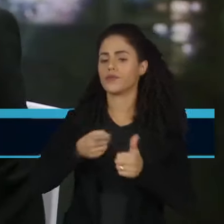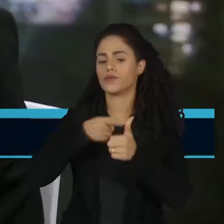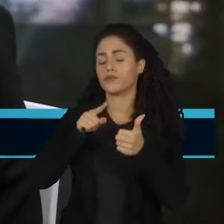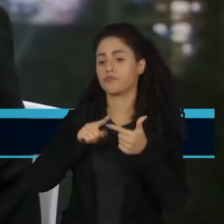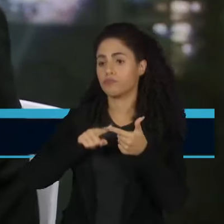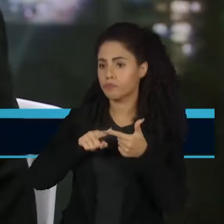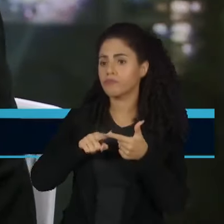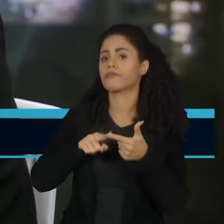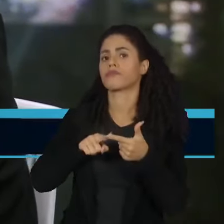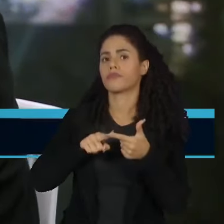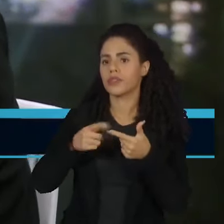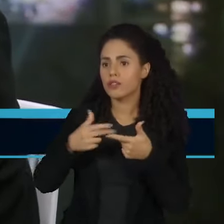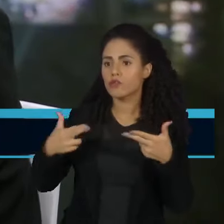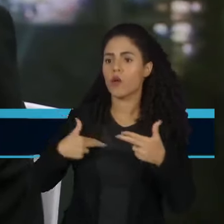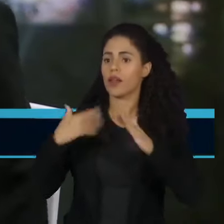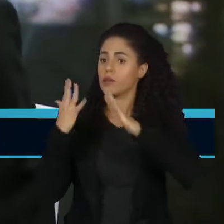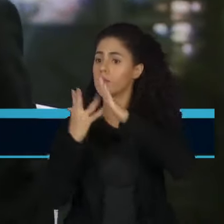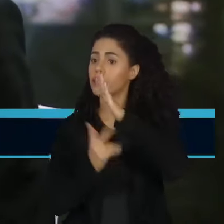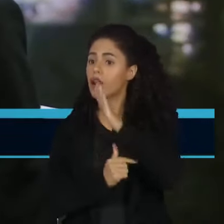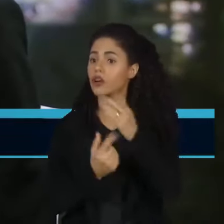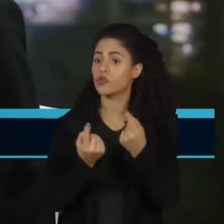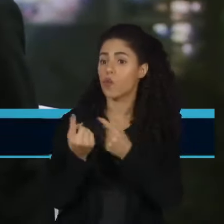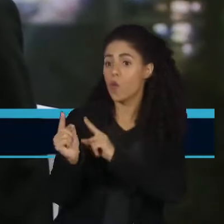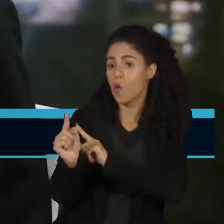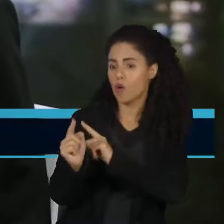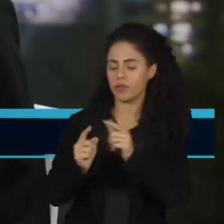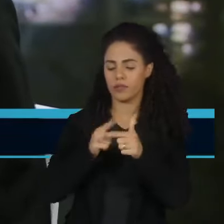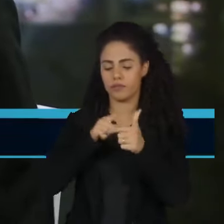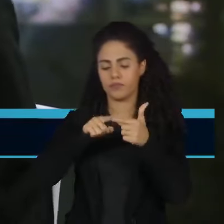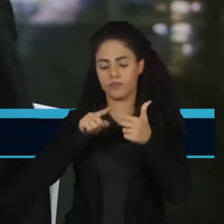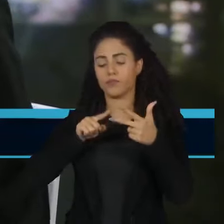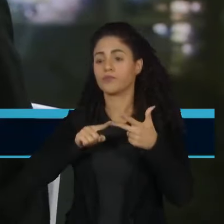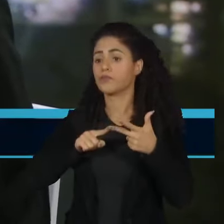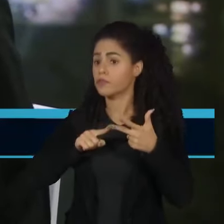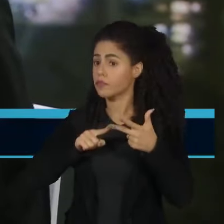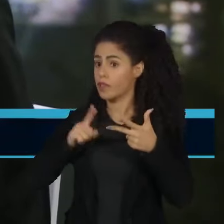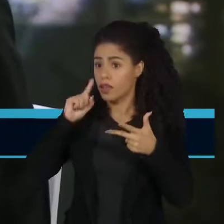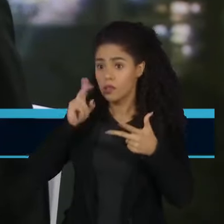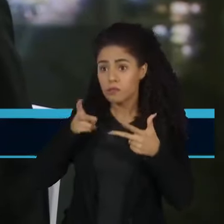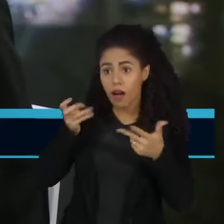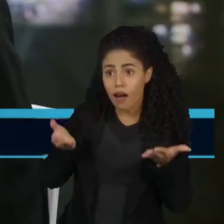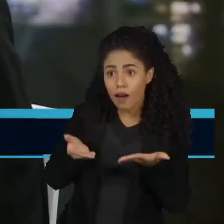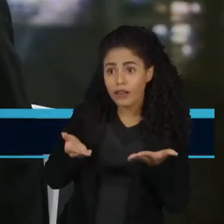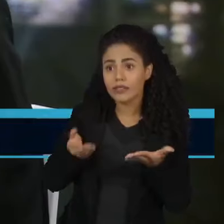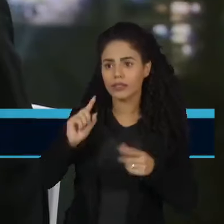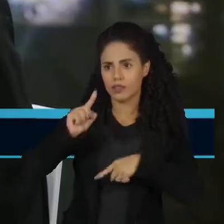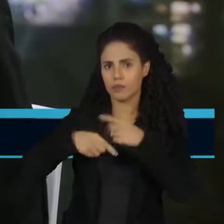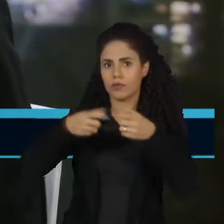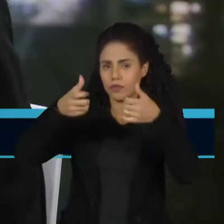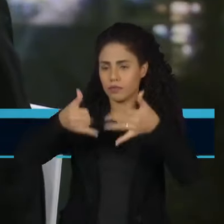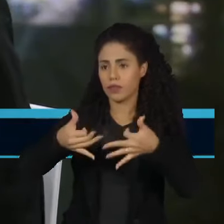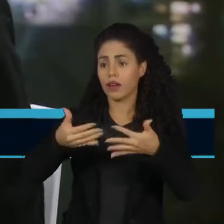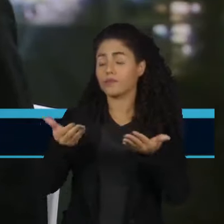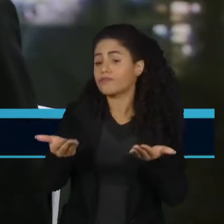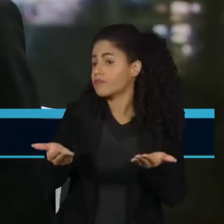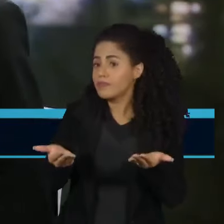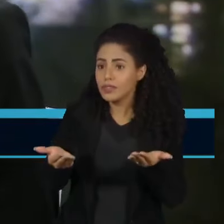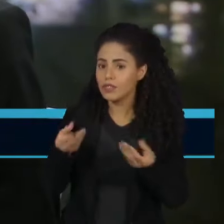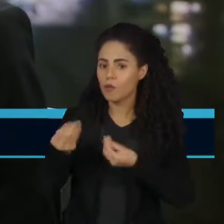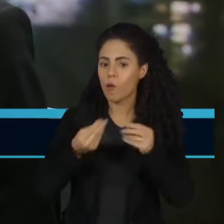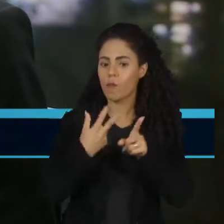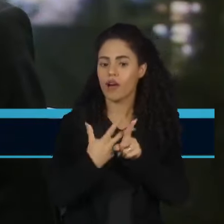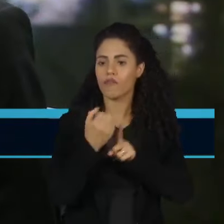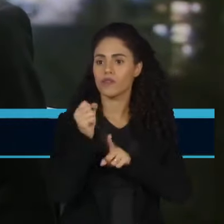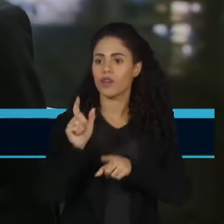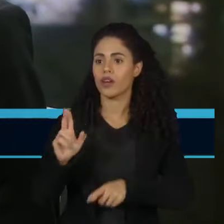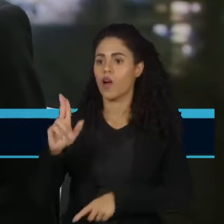contra os imigrantes. Então, você vê, tanto que nós vamos tratar desse assunto depois, não é isso? Quer dizer, a vitória na